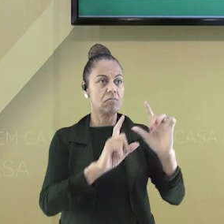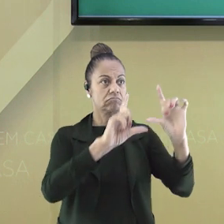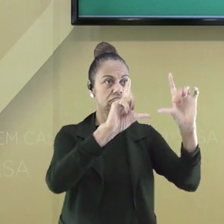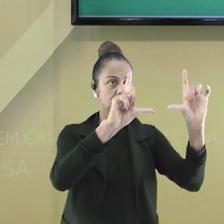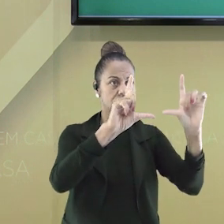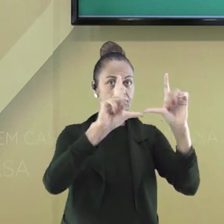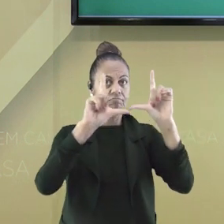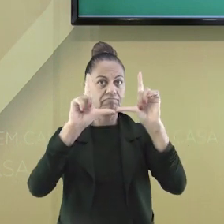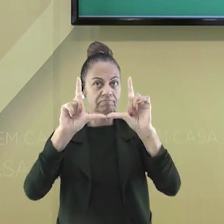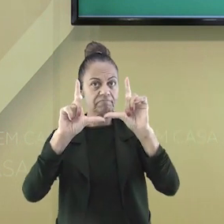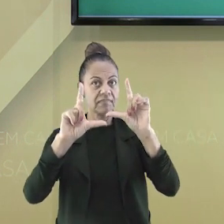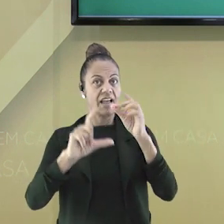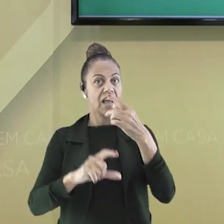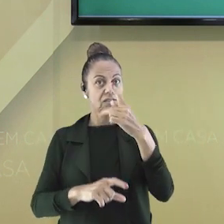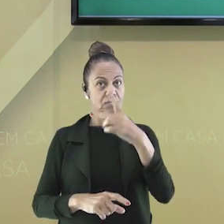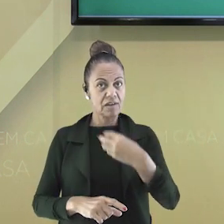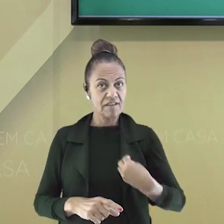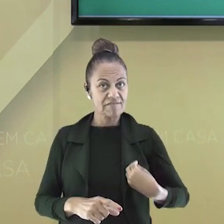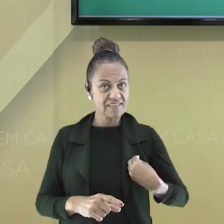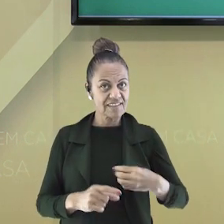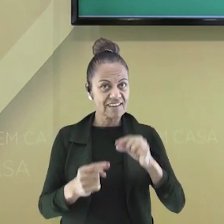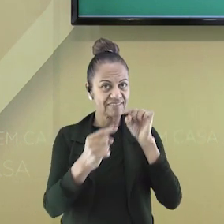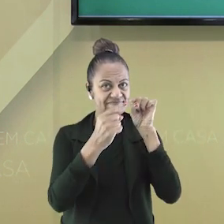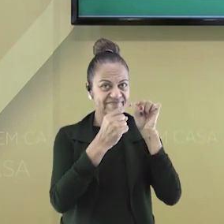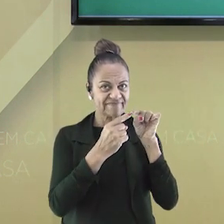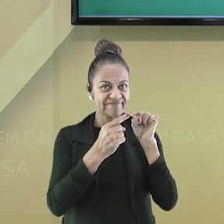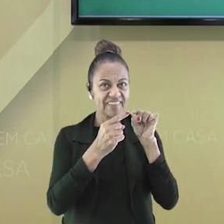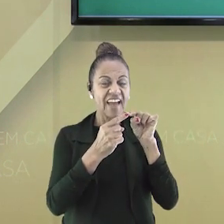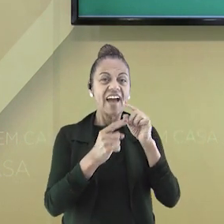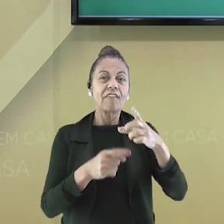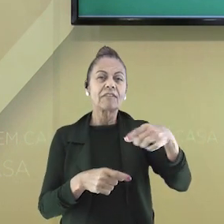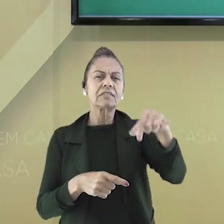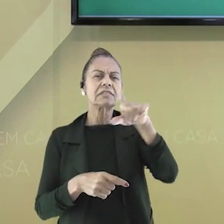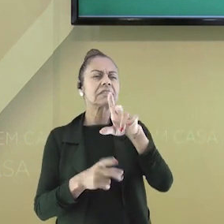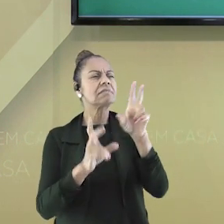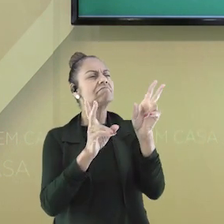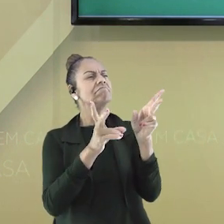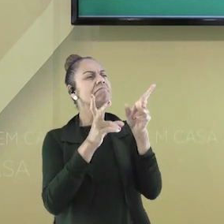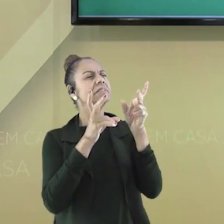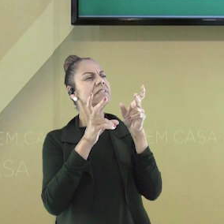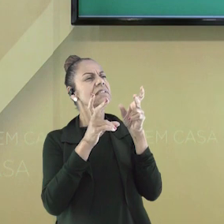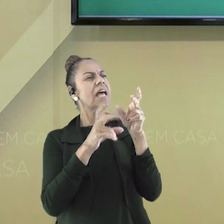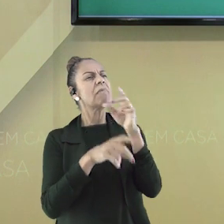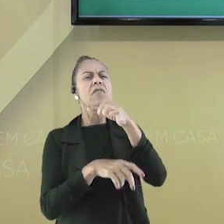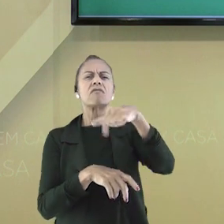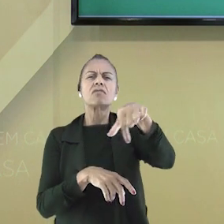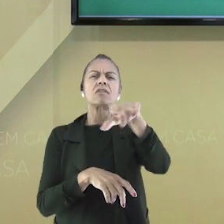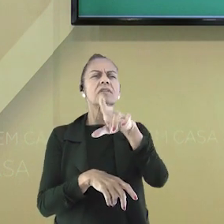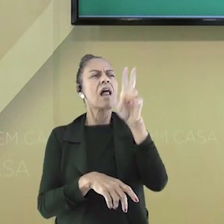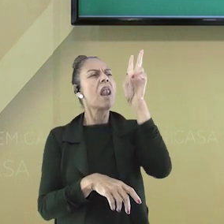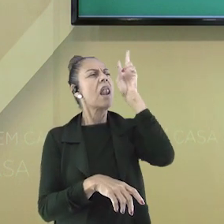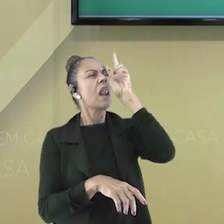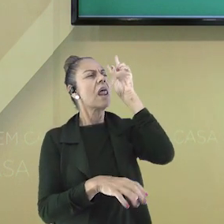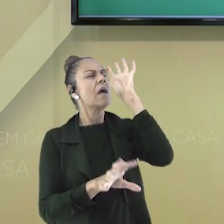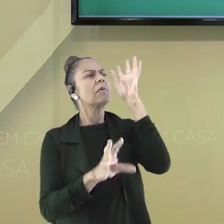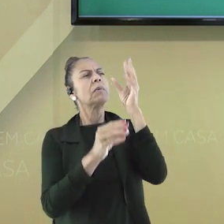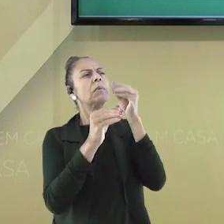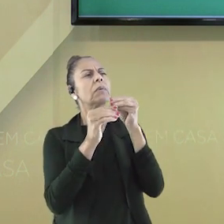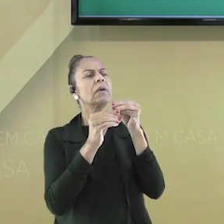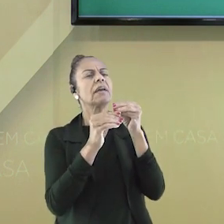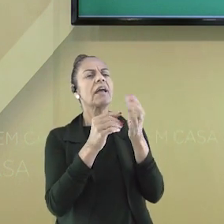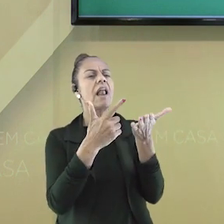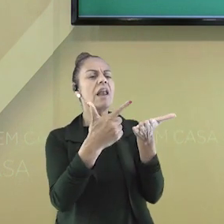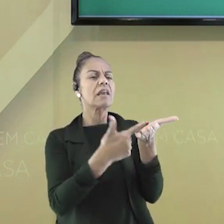vem à sua mente. Ela tem a ver com a sua vida. Quando você olha para essas imagens, do que você se lembra?